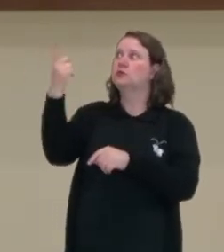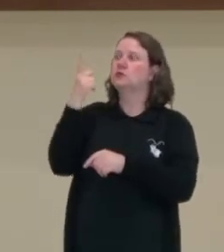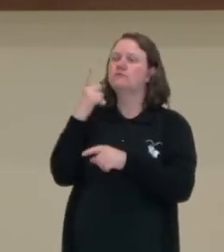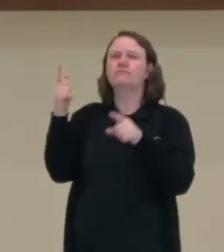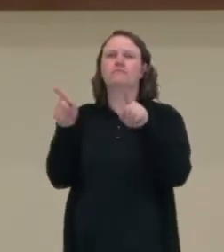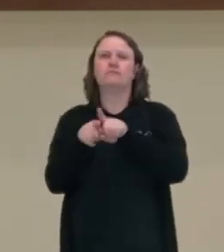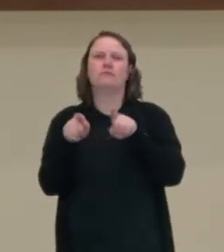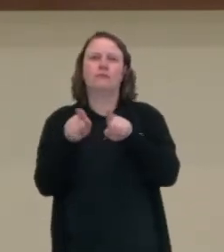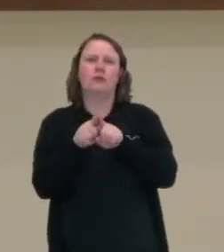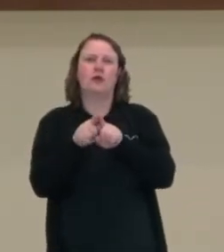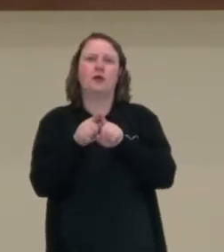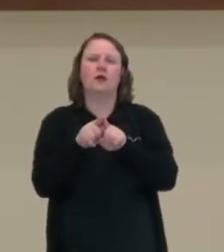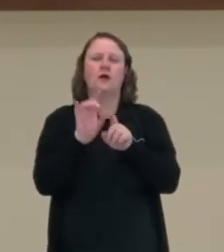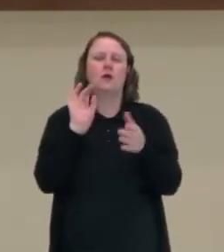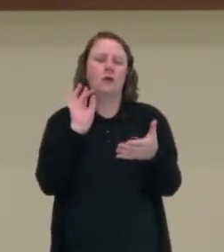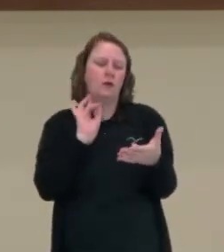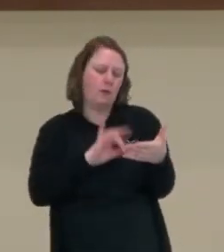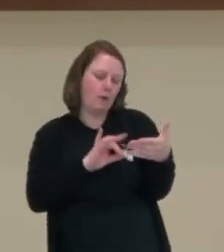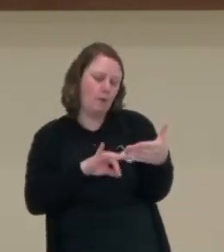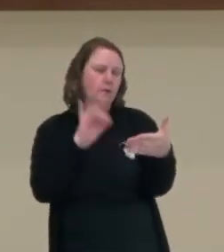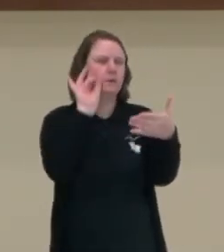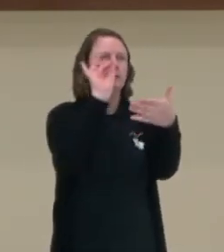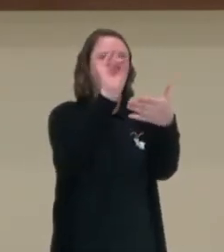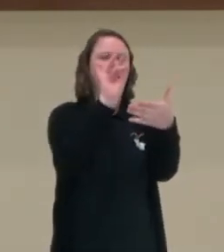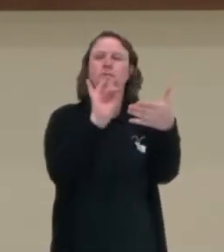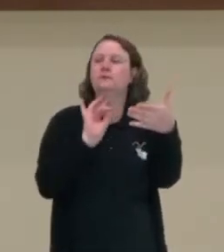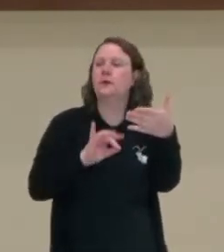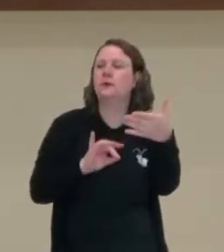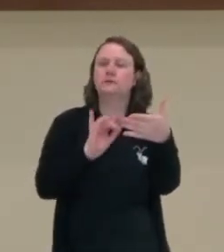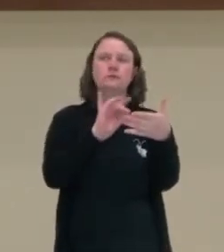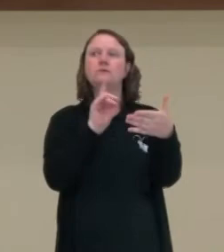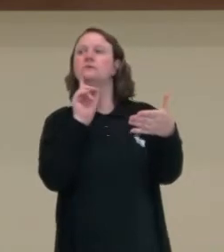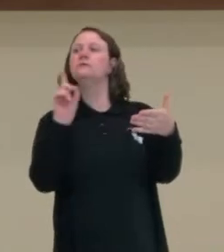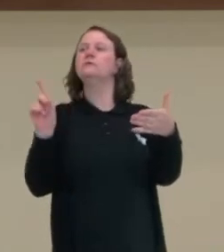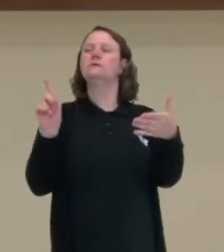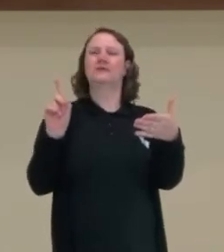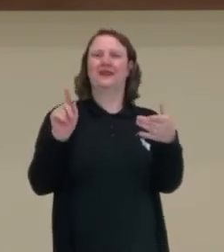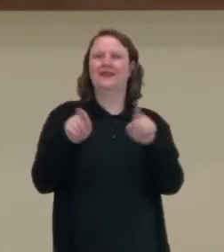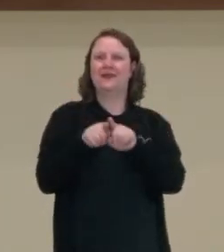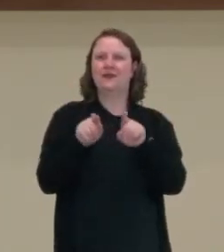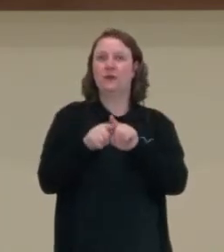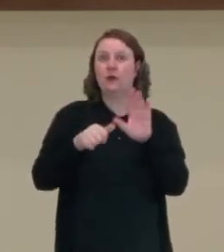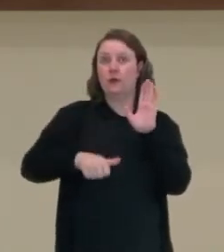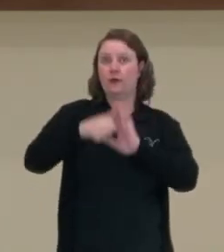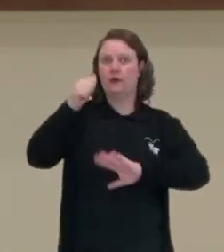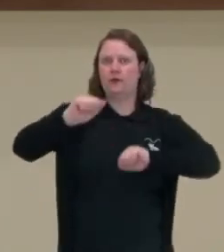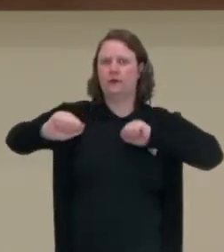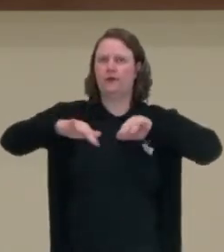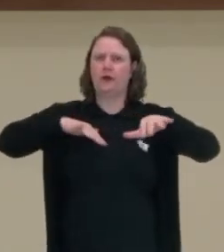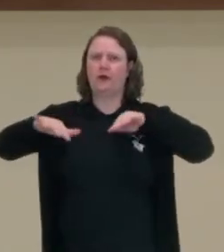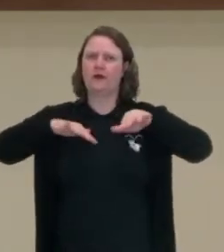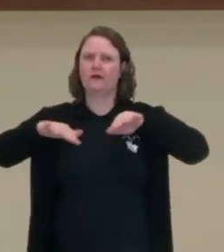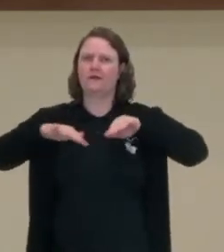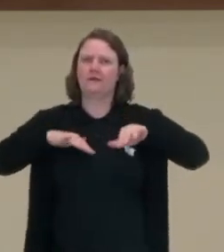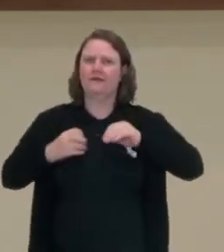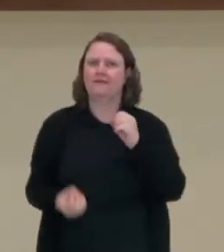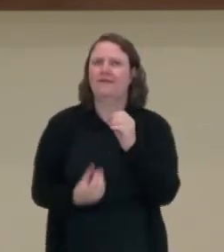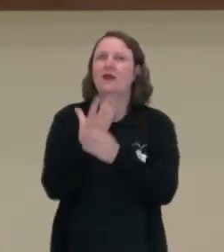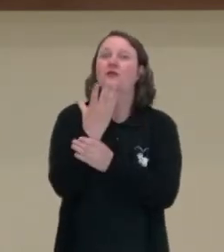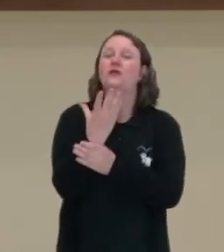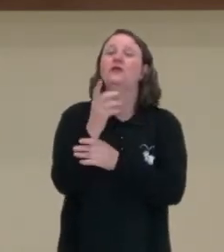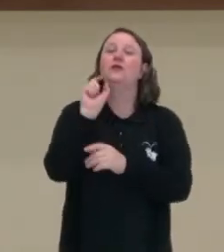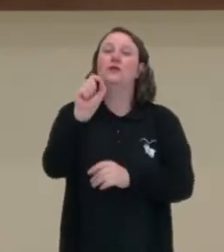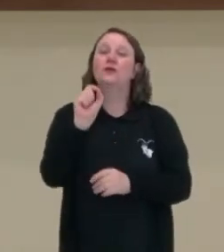as texturas, a influência da luz sobre a pintura. E a isso nós vamos dar, o primeiro movimento que vai surgir aí, dentro